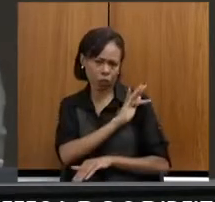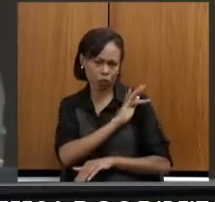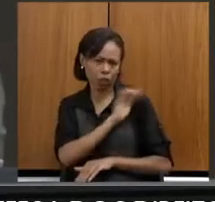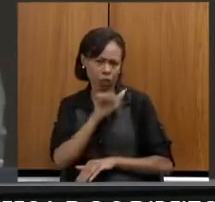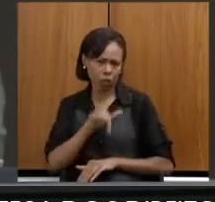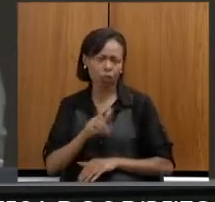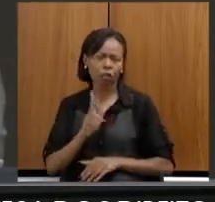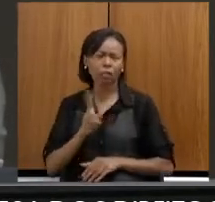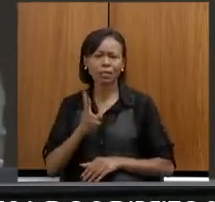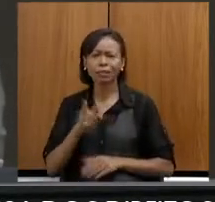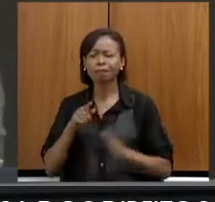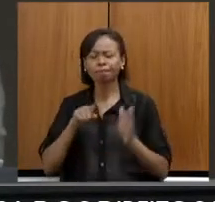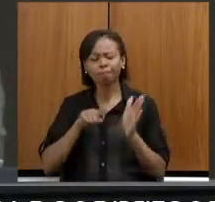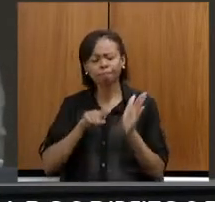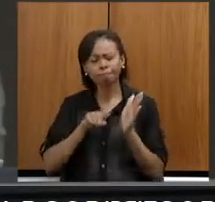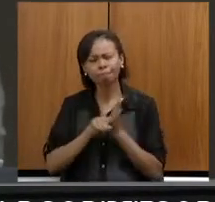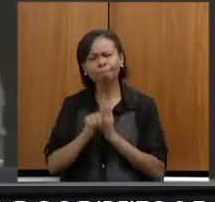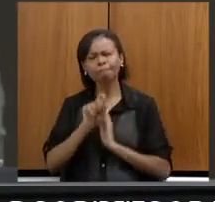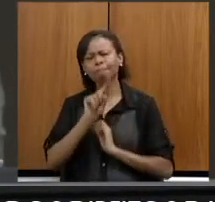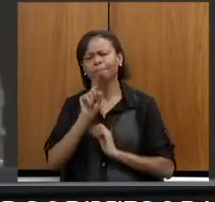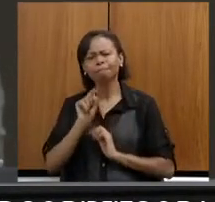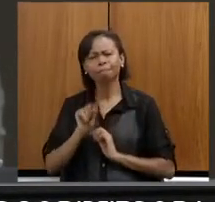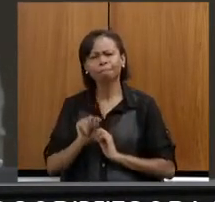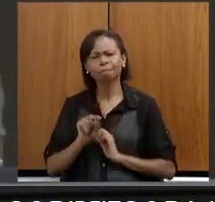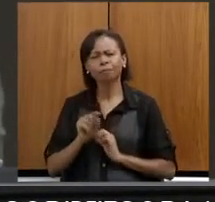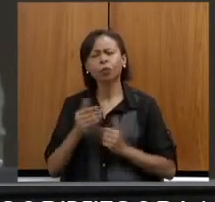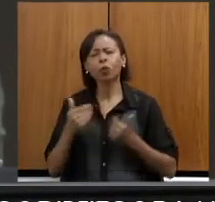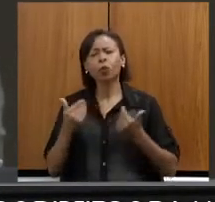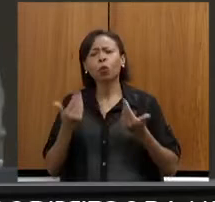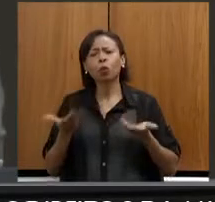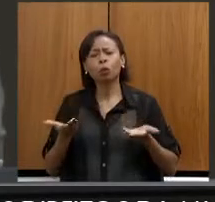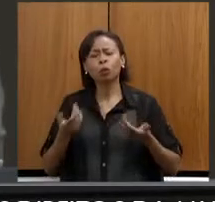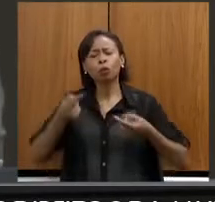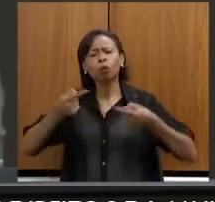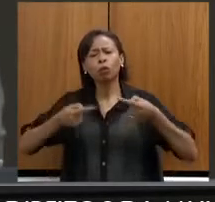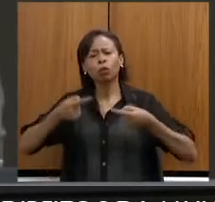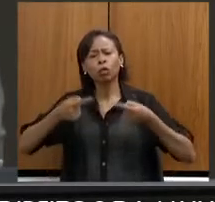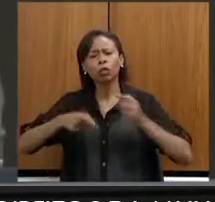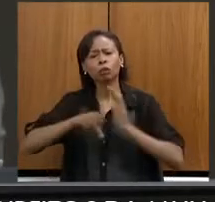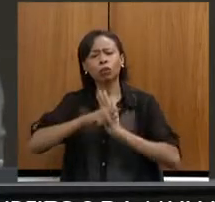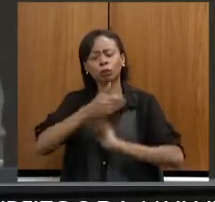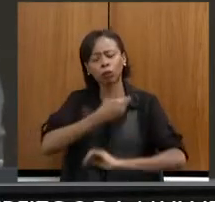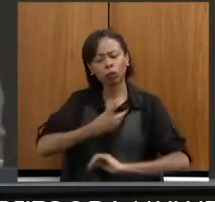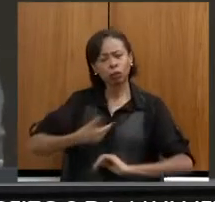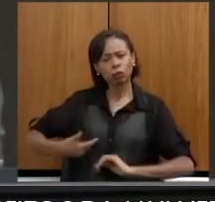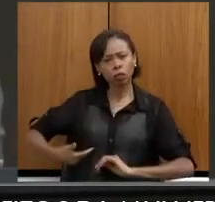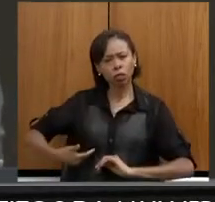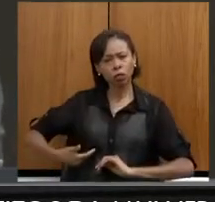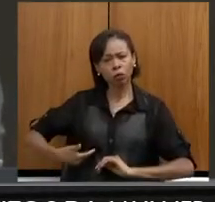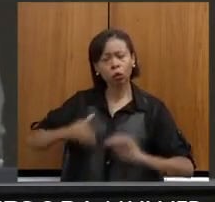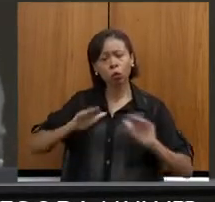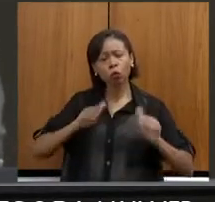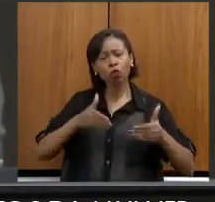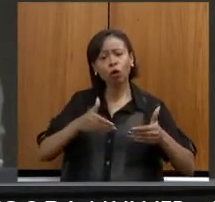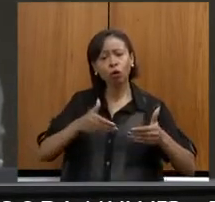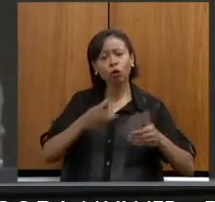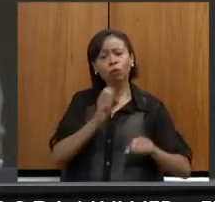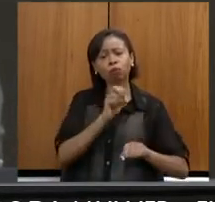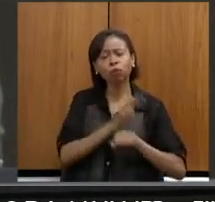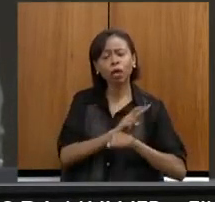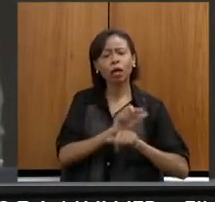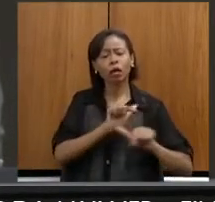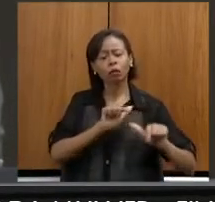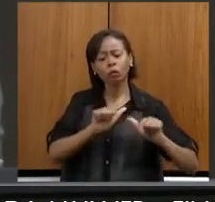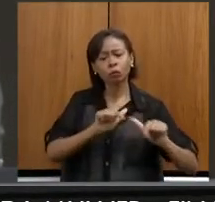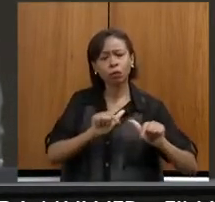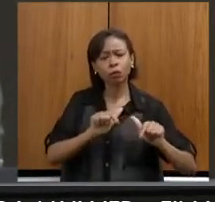questiona qual é a política que está sendo feita pelo governo de Minas para geração de emprego. E nas últimas